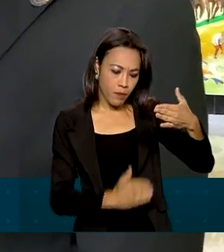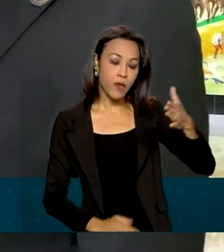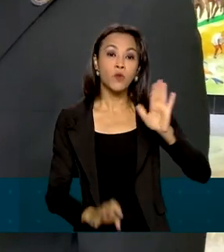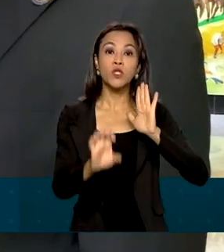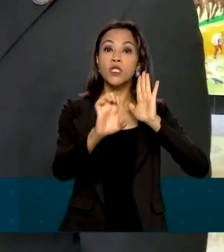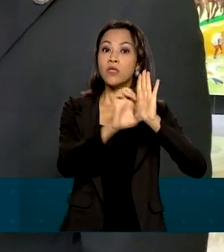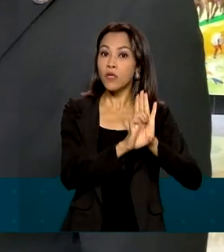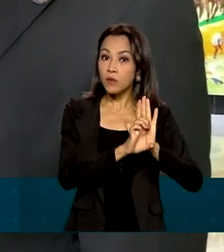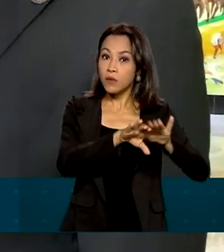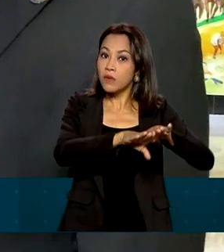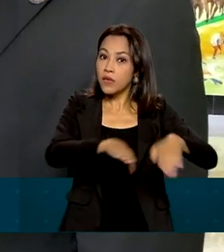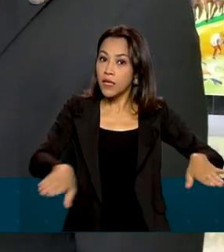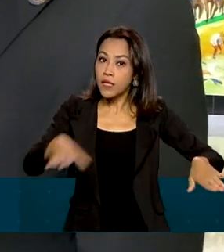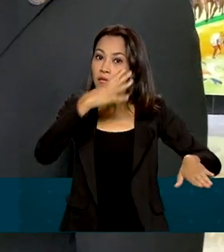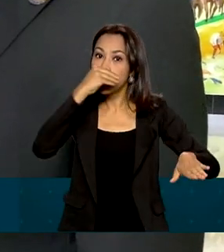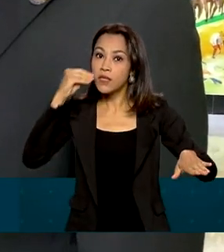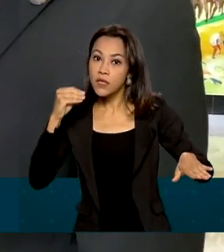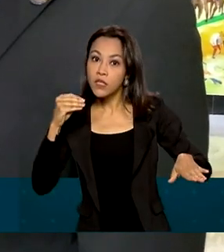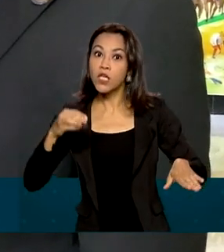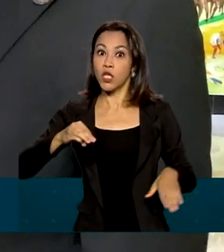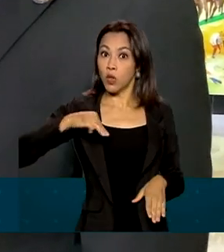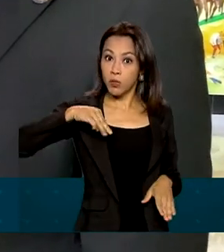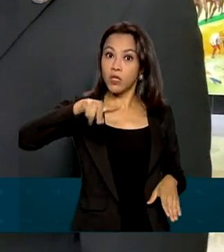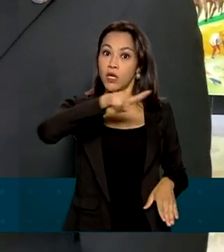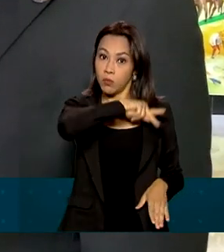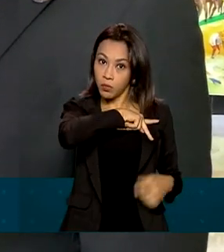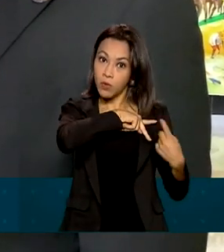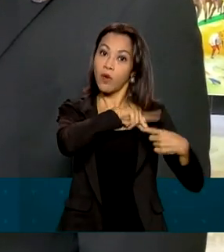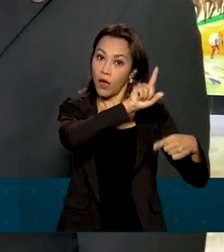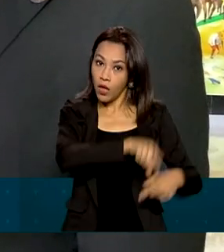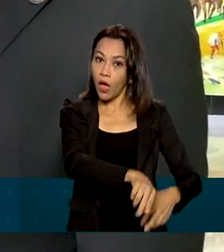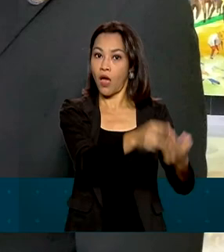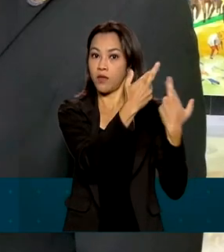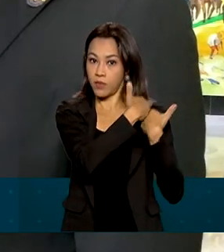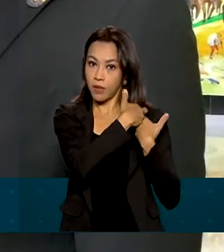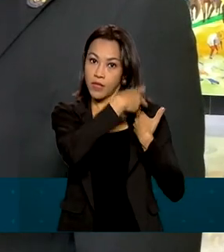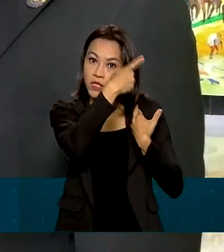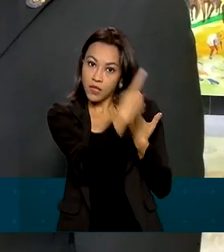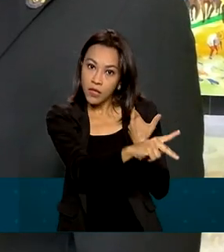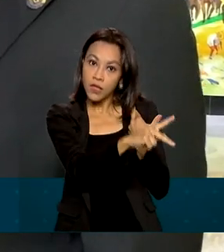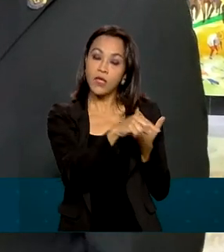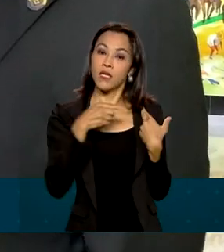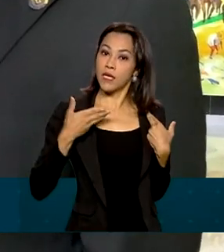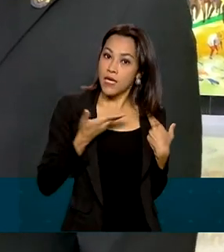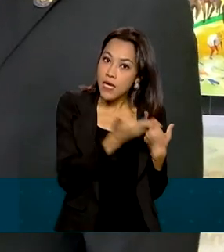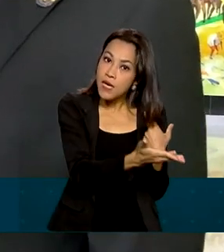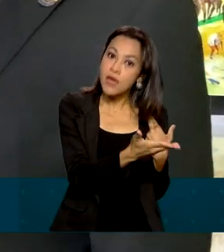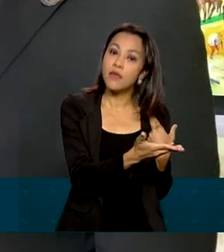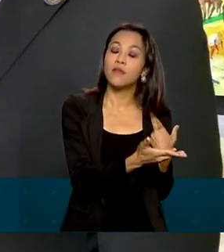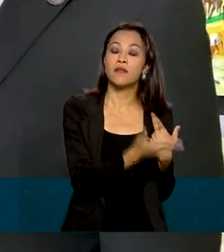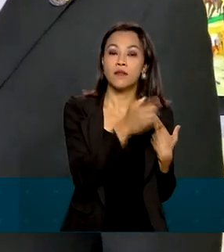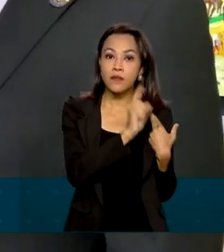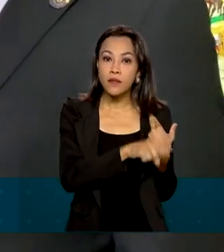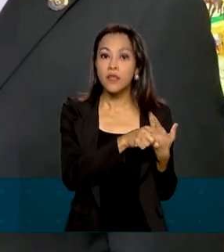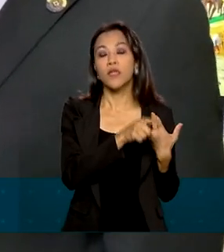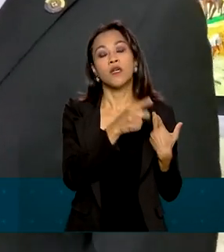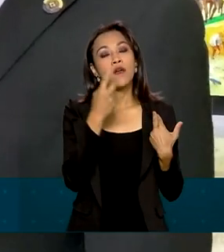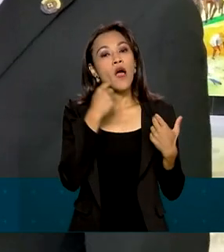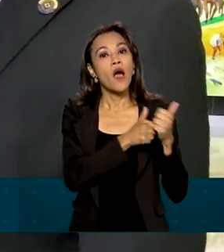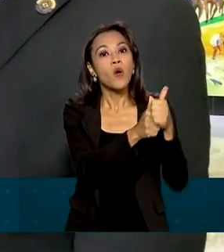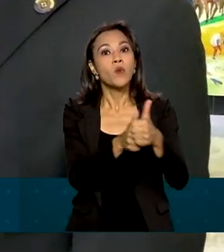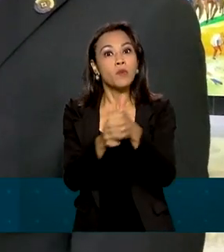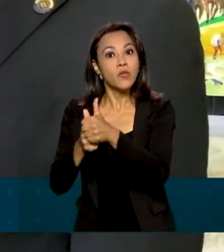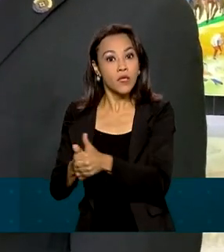apenas para que o Ministério Público, que já tem essa competência constitucional ilegal, zele pelos interesses e pelos direitos